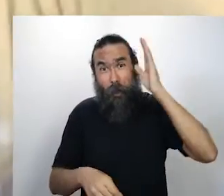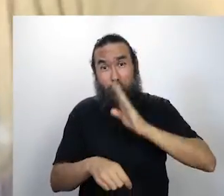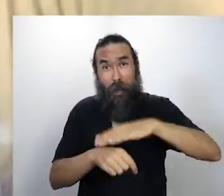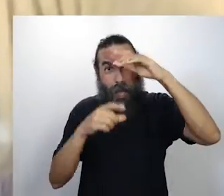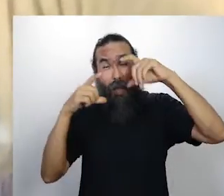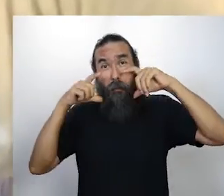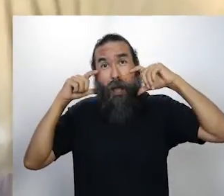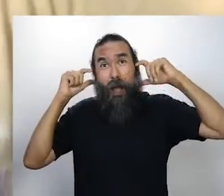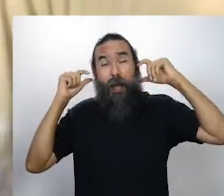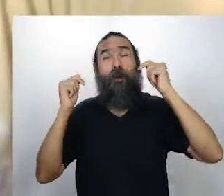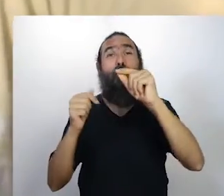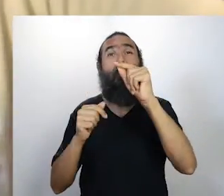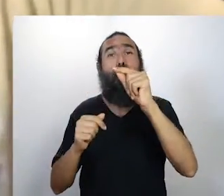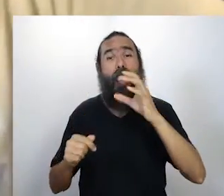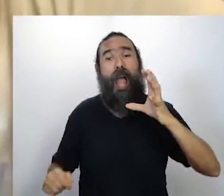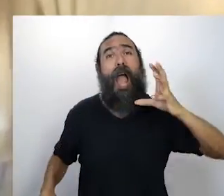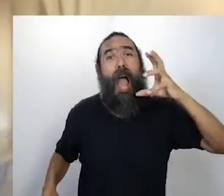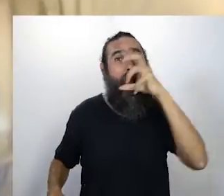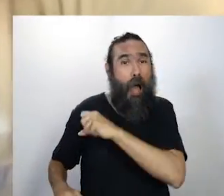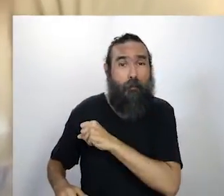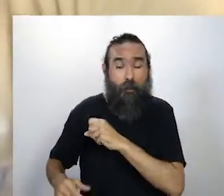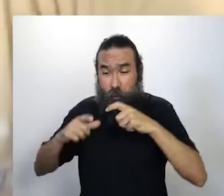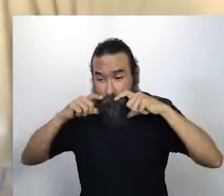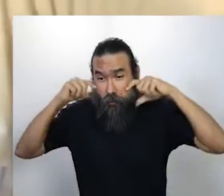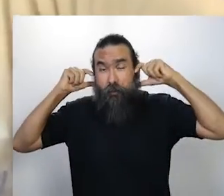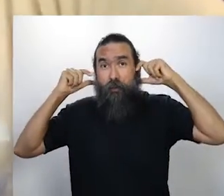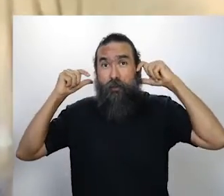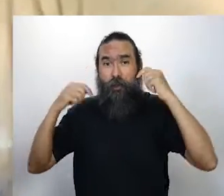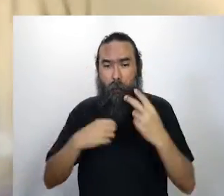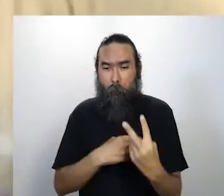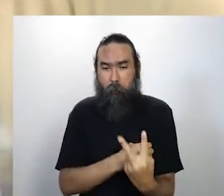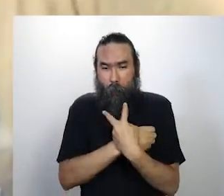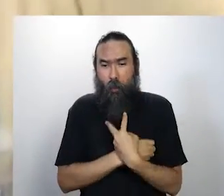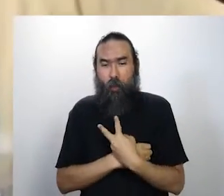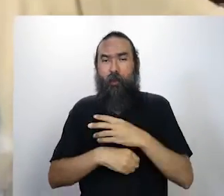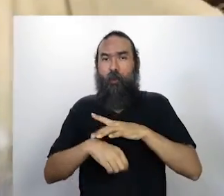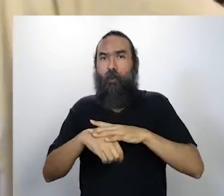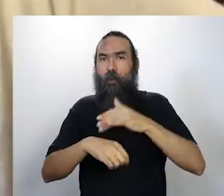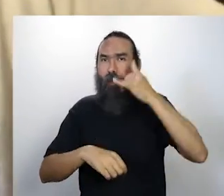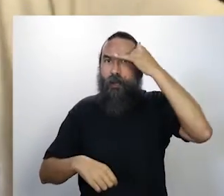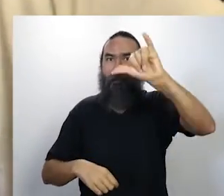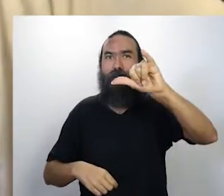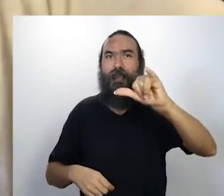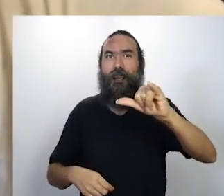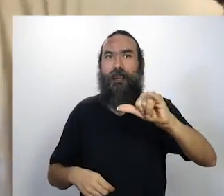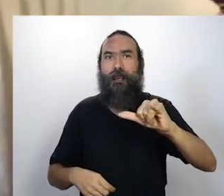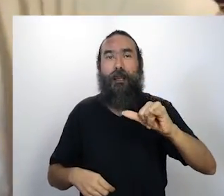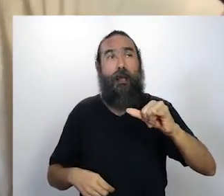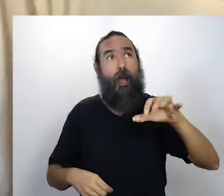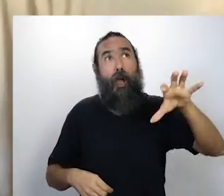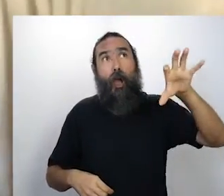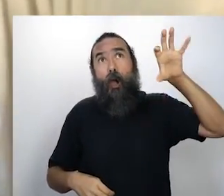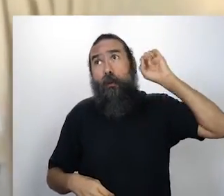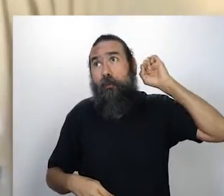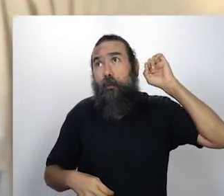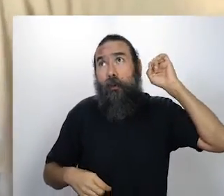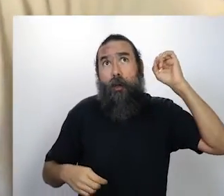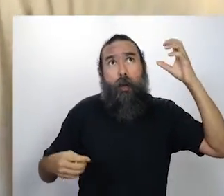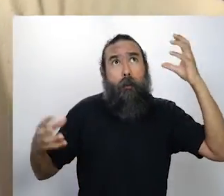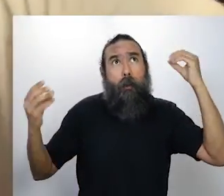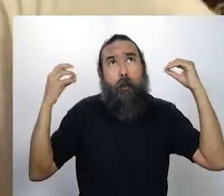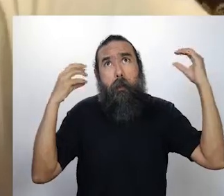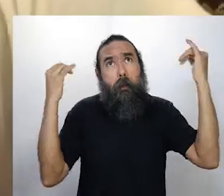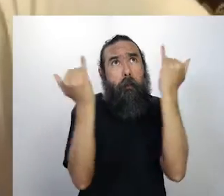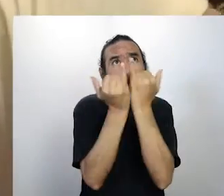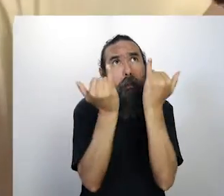dizer, eles reagiram muito rápido, né? Para se proteger com o negócio. Assim que começaram os boatos, eles já começaram essa coisa.